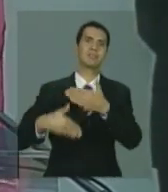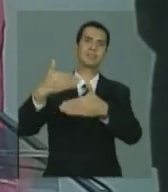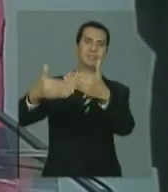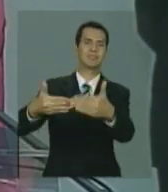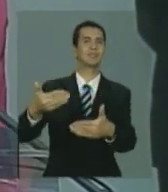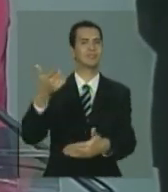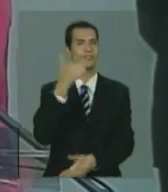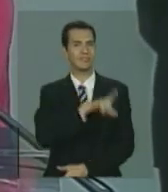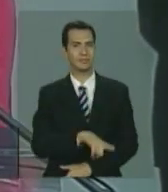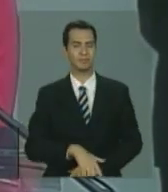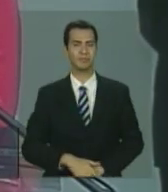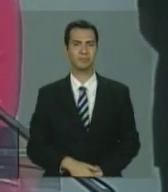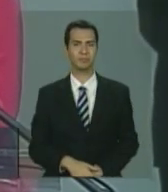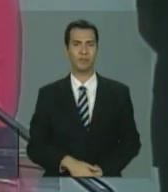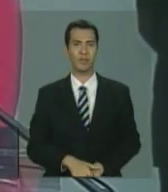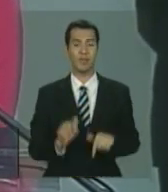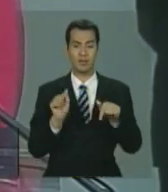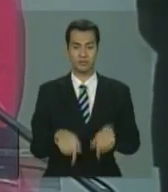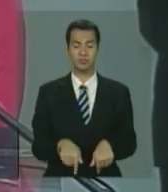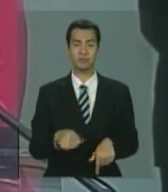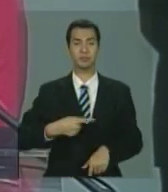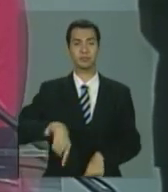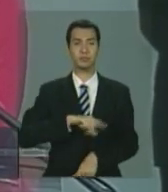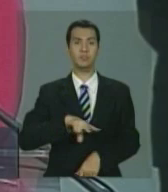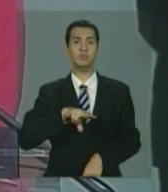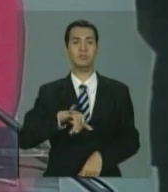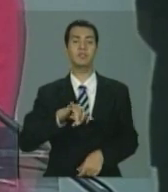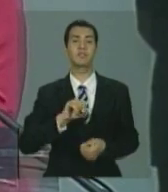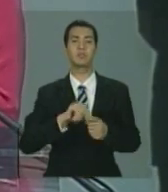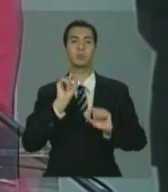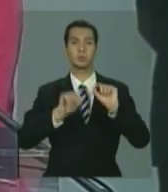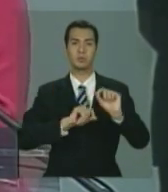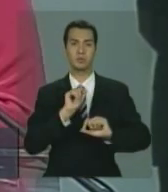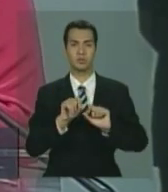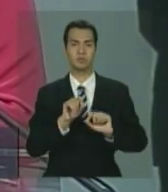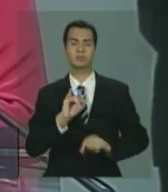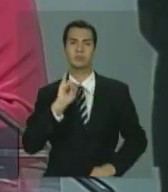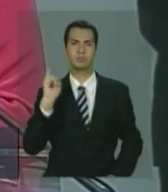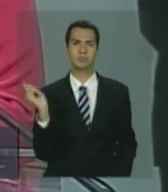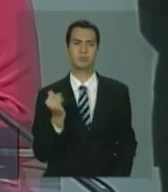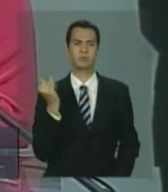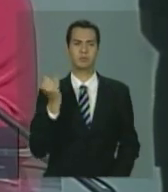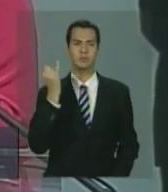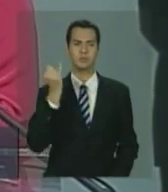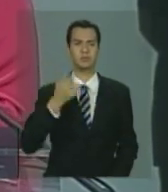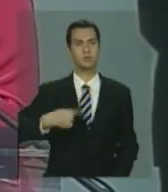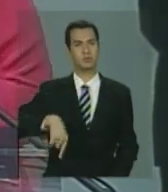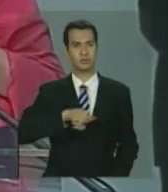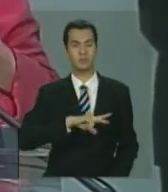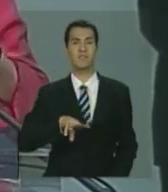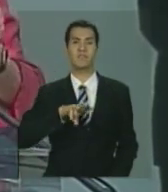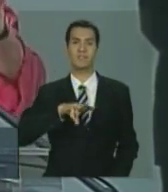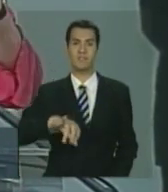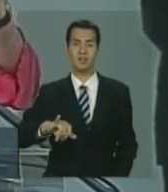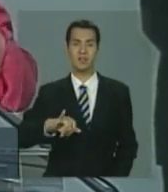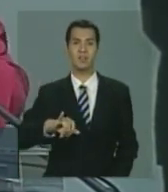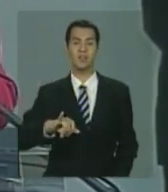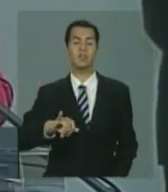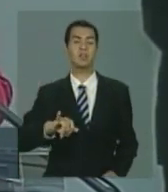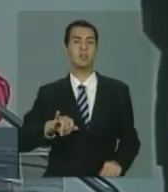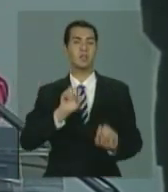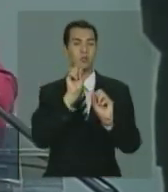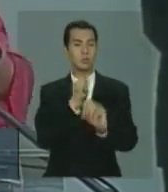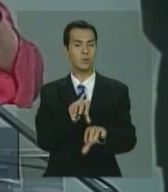nós vamos ter uma coisa muito importante. Nós vamos ter uma qualidade de